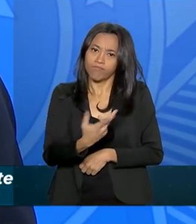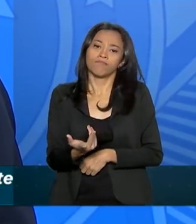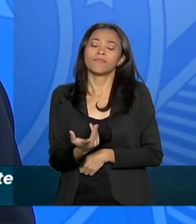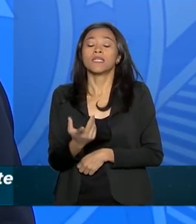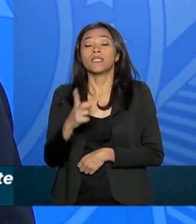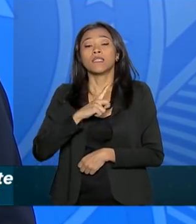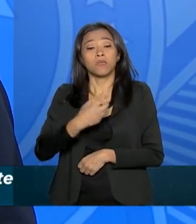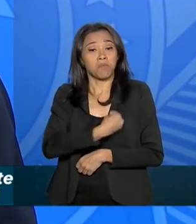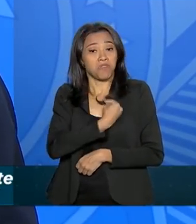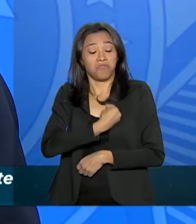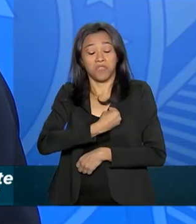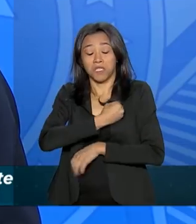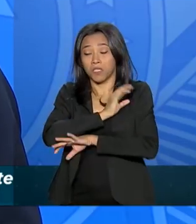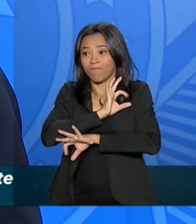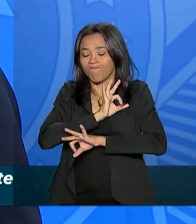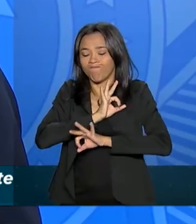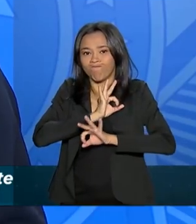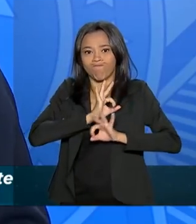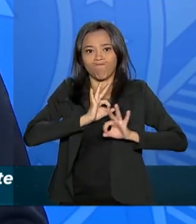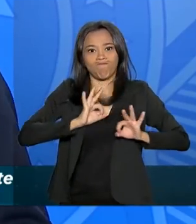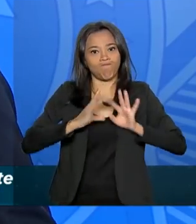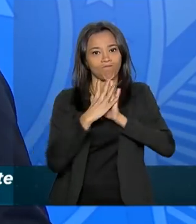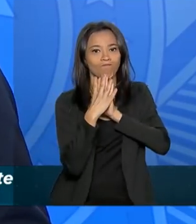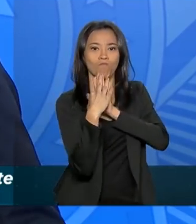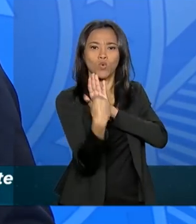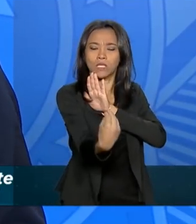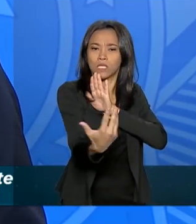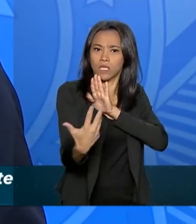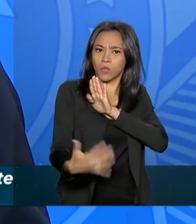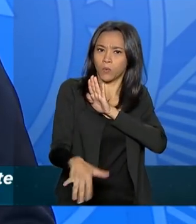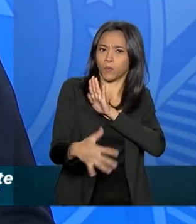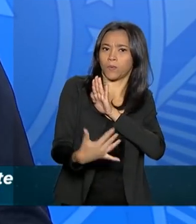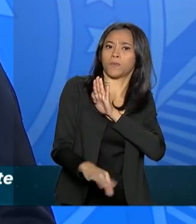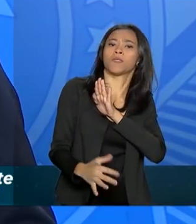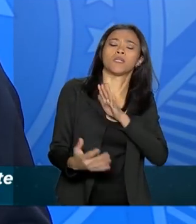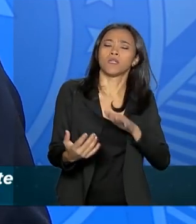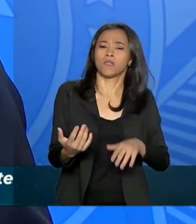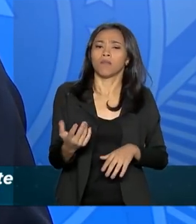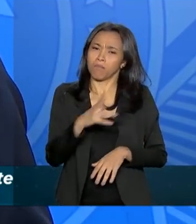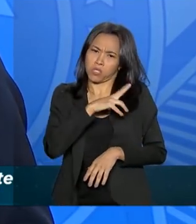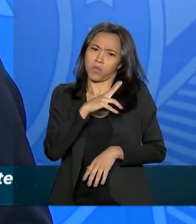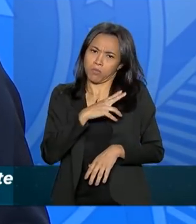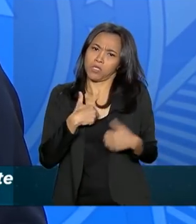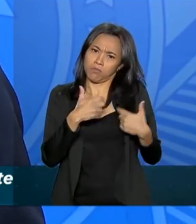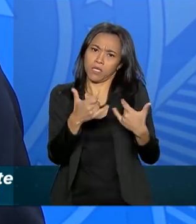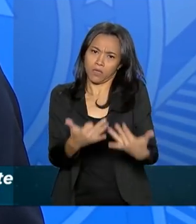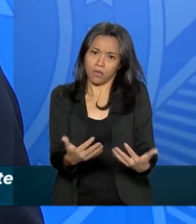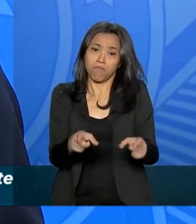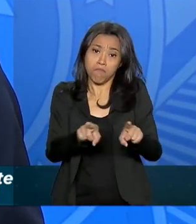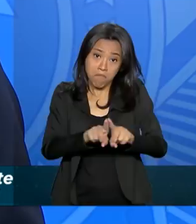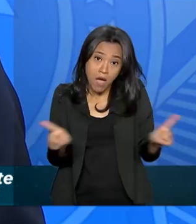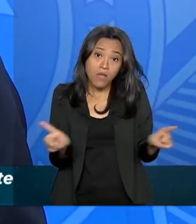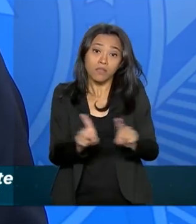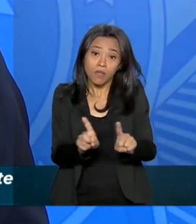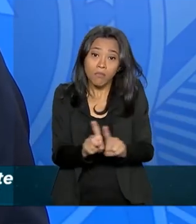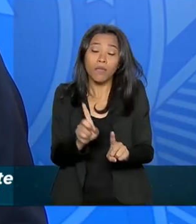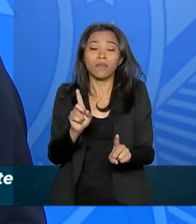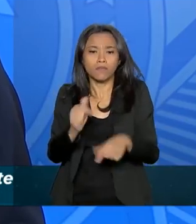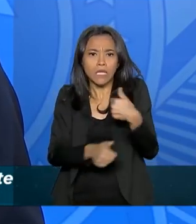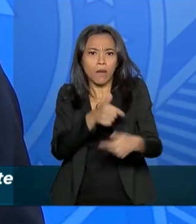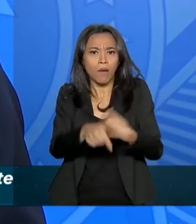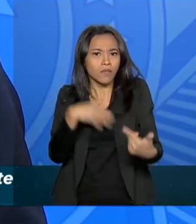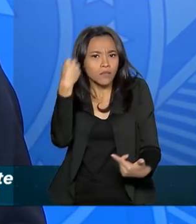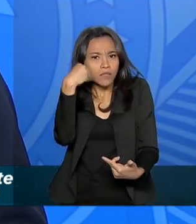exemplar aí fora, não só, particularmente falando, mas também institucionalmente.